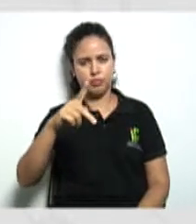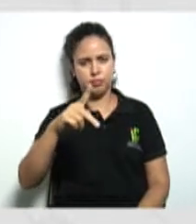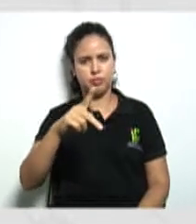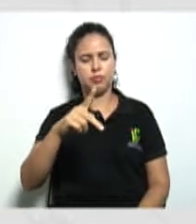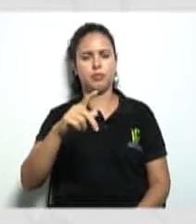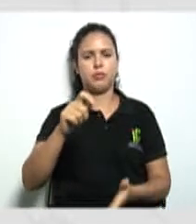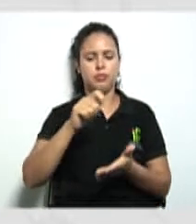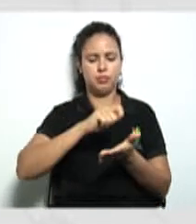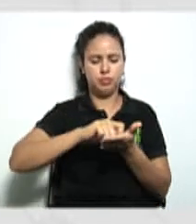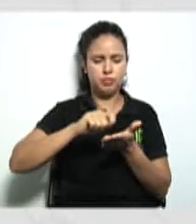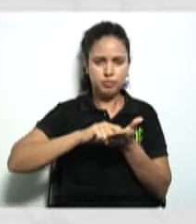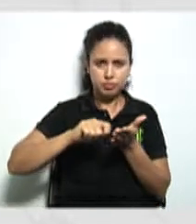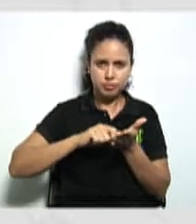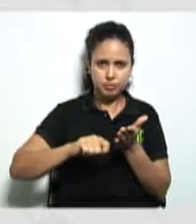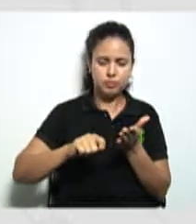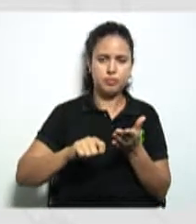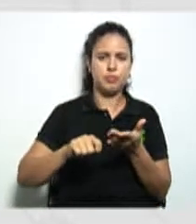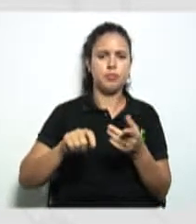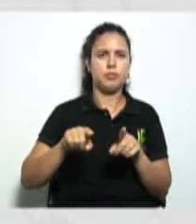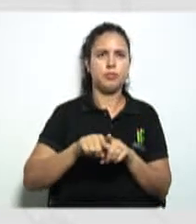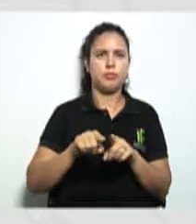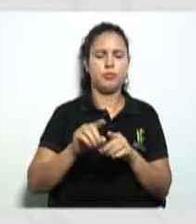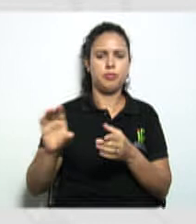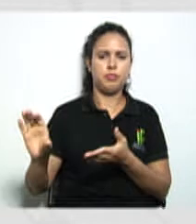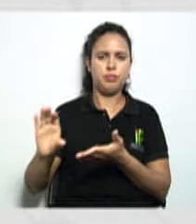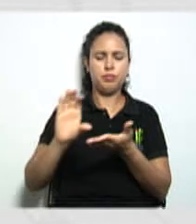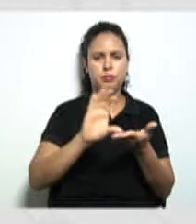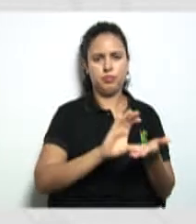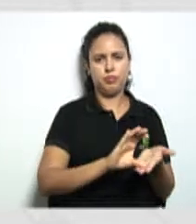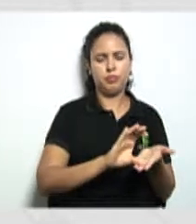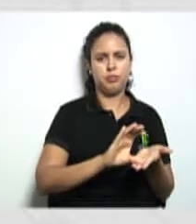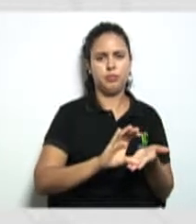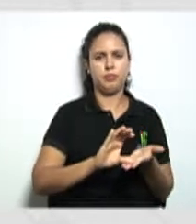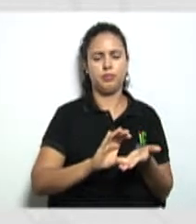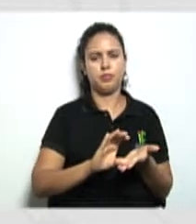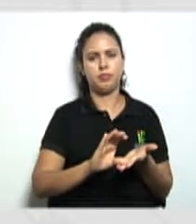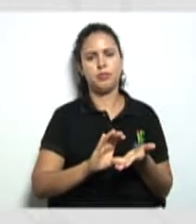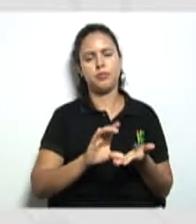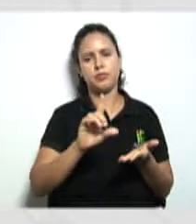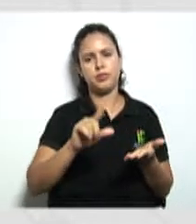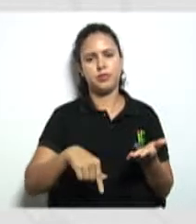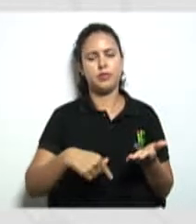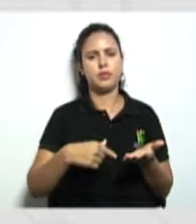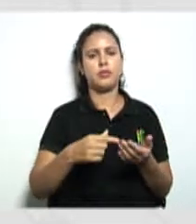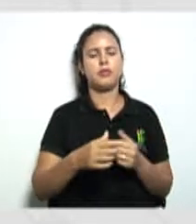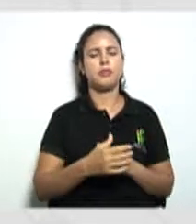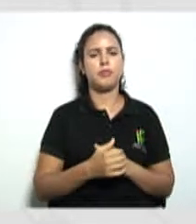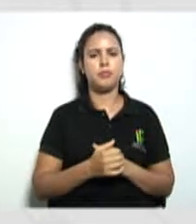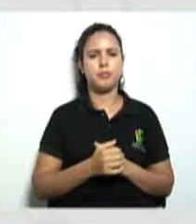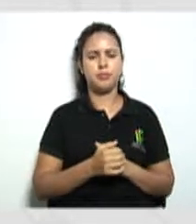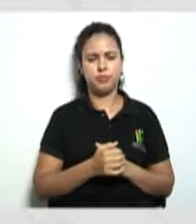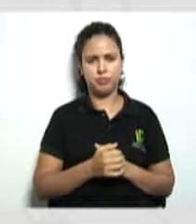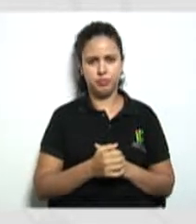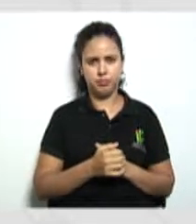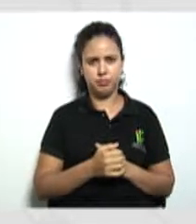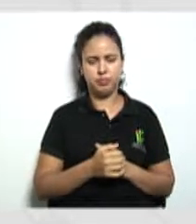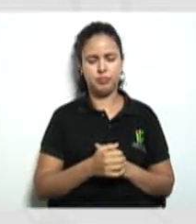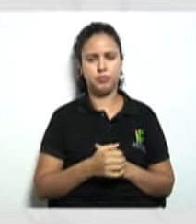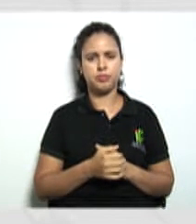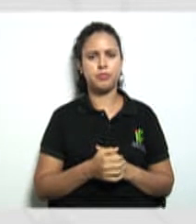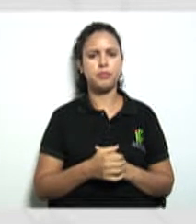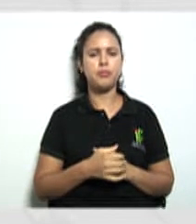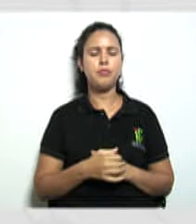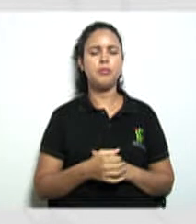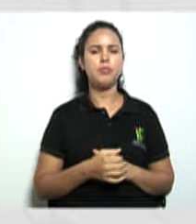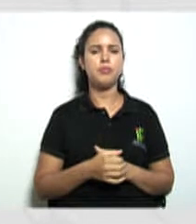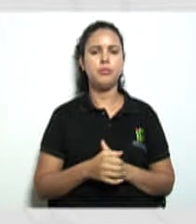recebe esse capital correspondente aqui que o que ele chama recebimento da integralização inicial do capital social